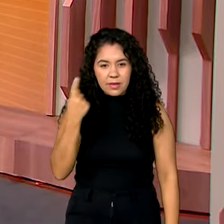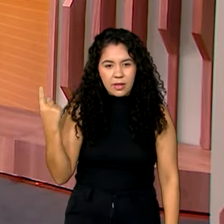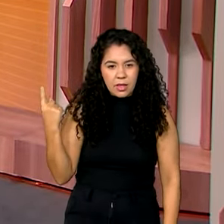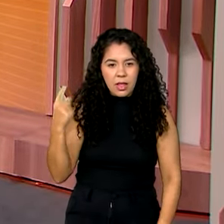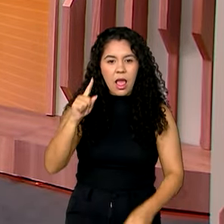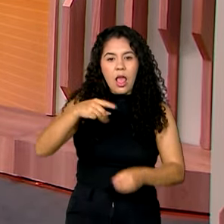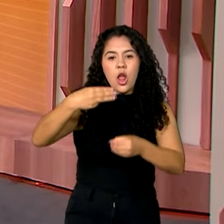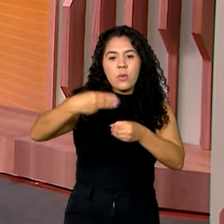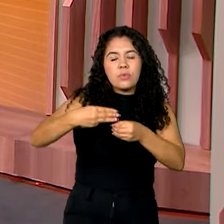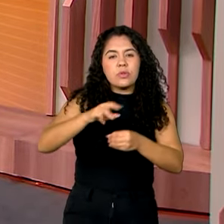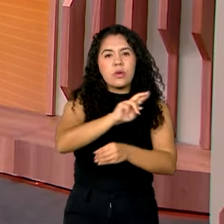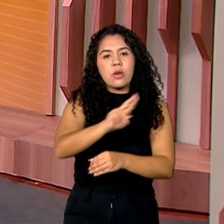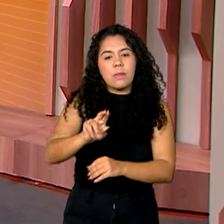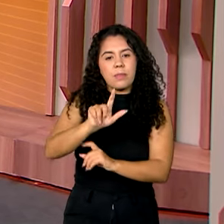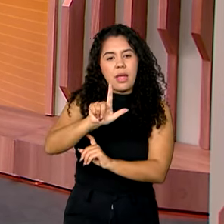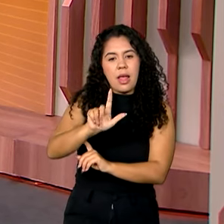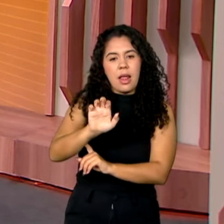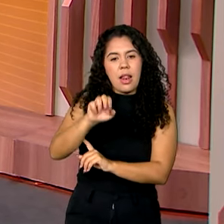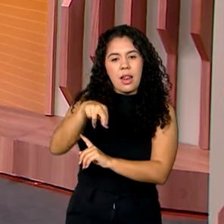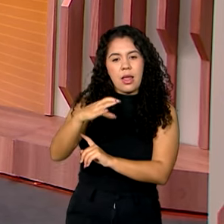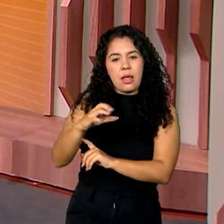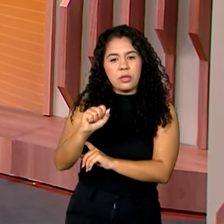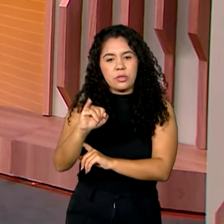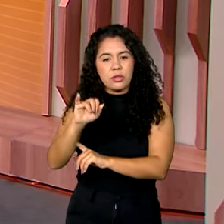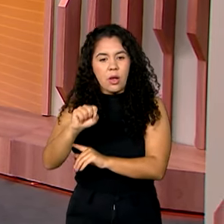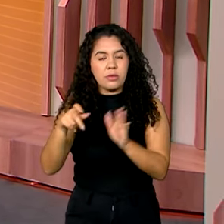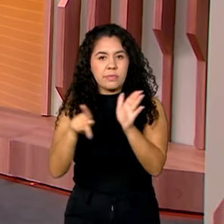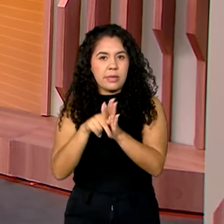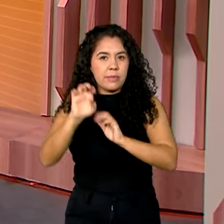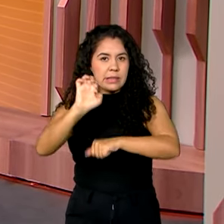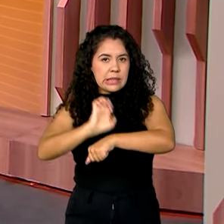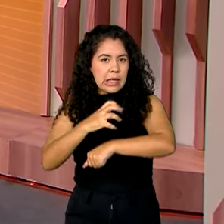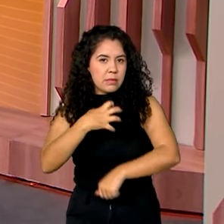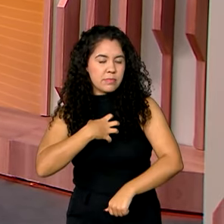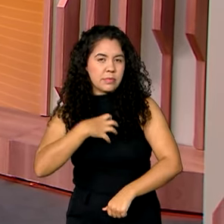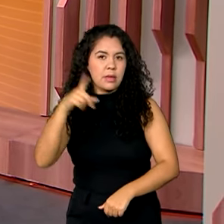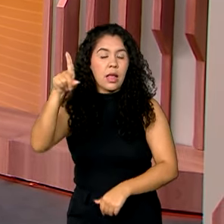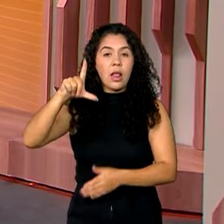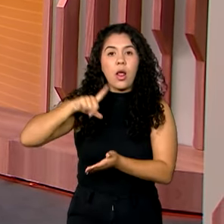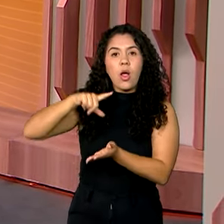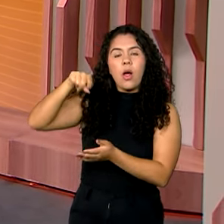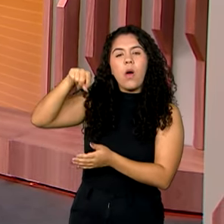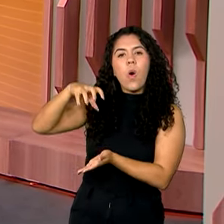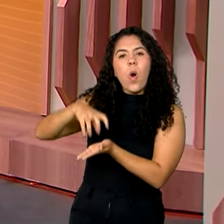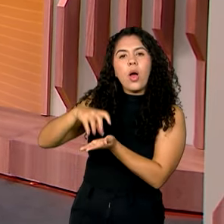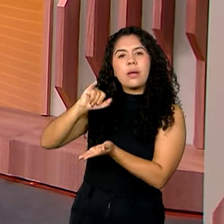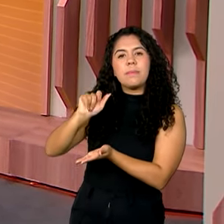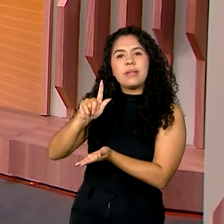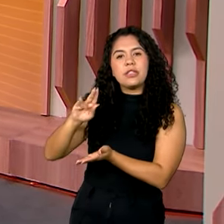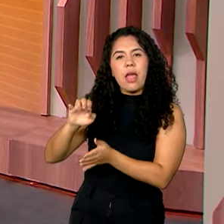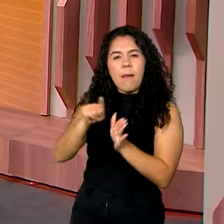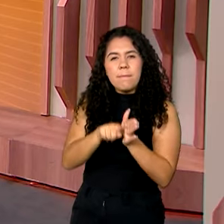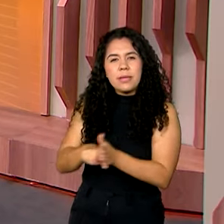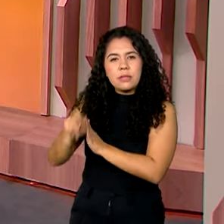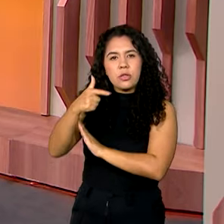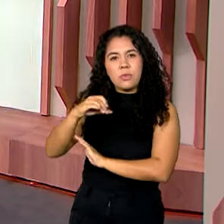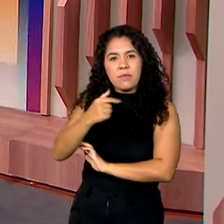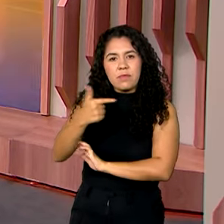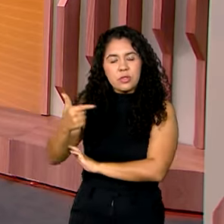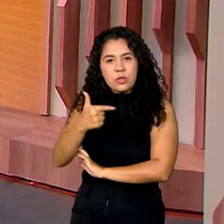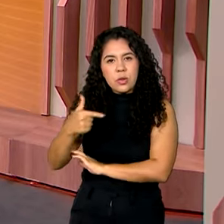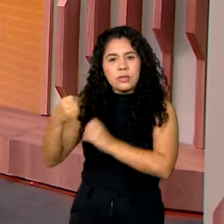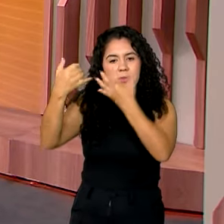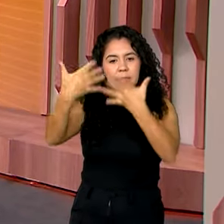de Lençóis, na Bahia. Tem uma população de pouco mais de 11 mil habitantes, segundo o censo de 2022 do IBGE.